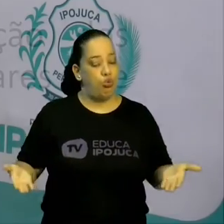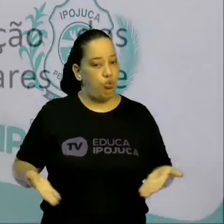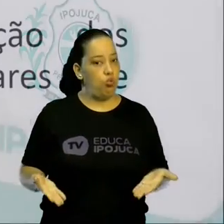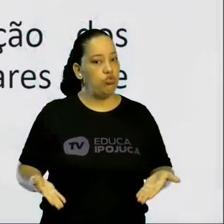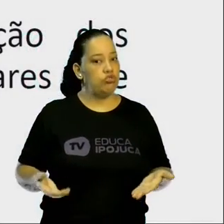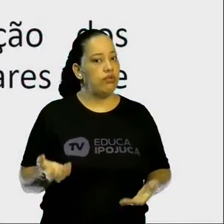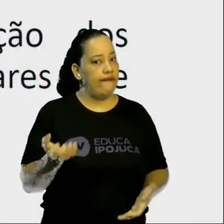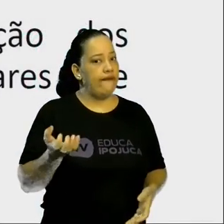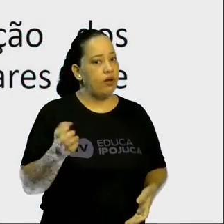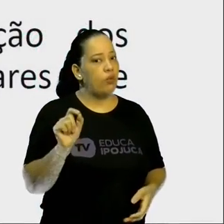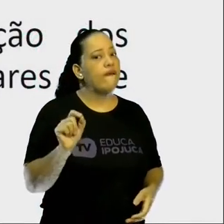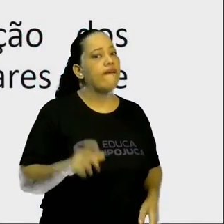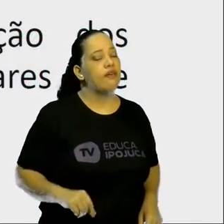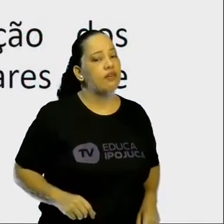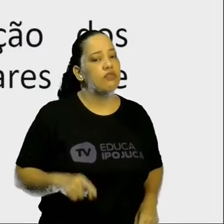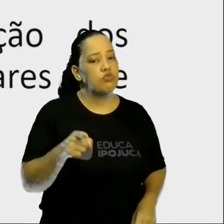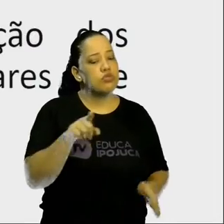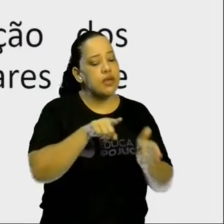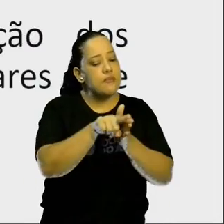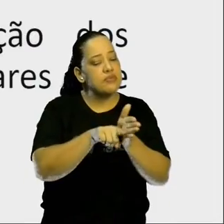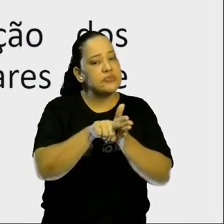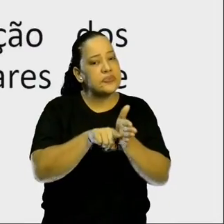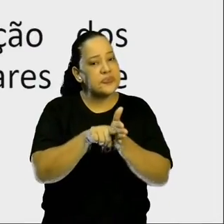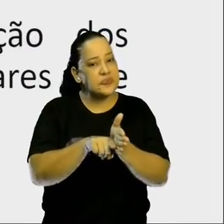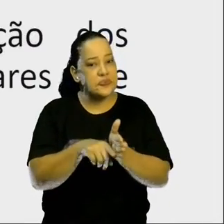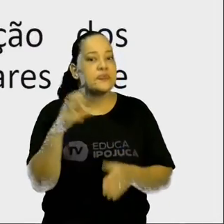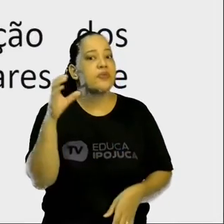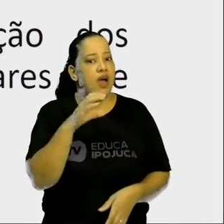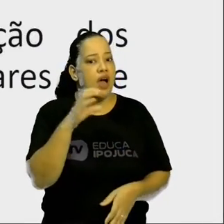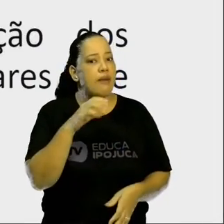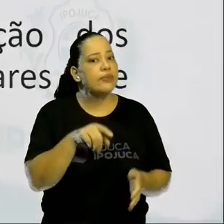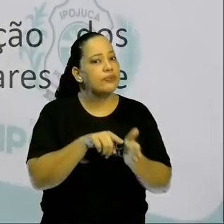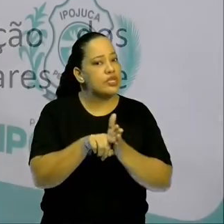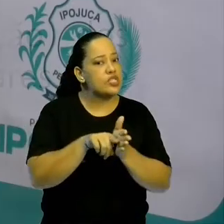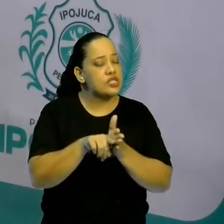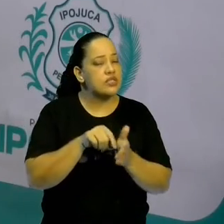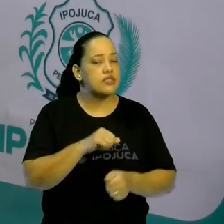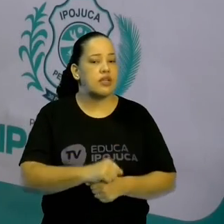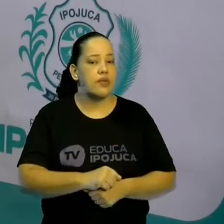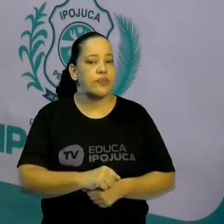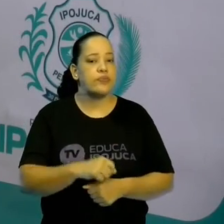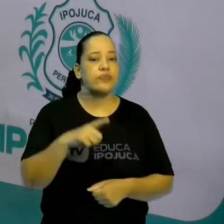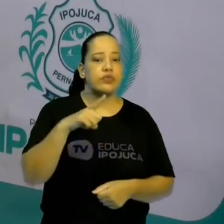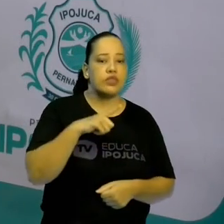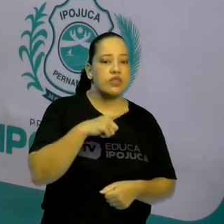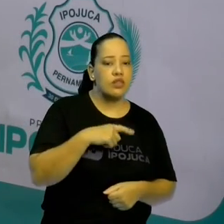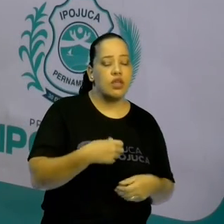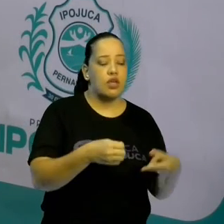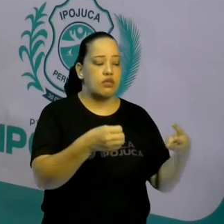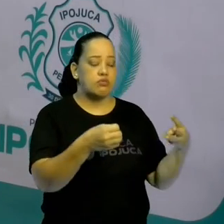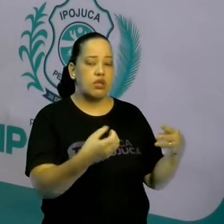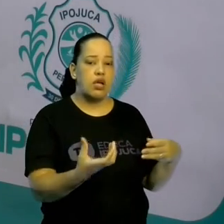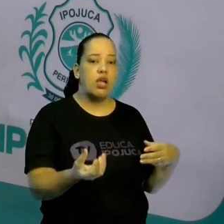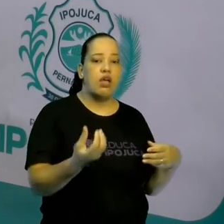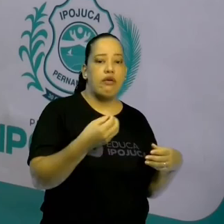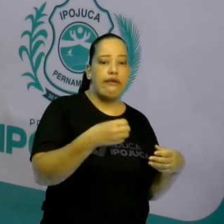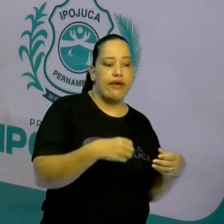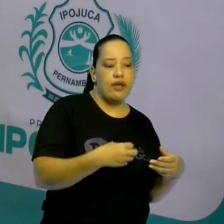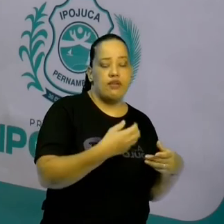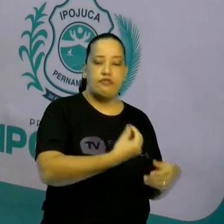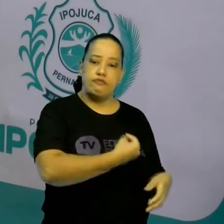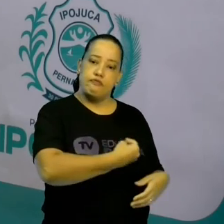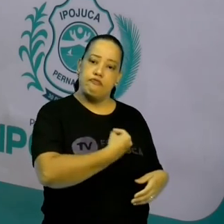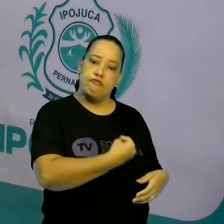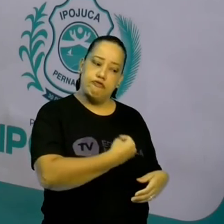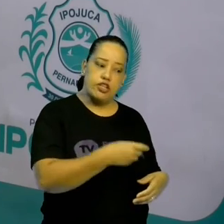Você vai fazer uma pesquisa rápida. E vai ver quais organismos unicelulares e pluricelulares